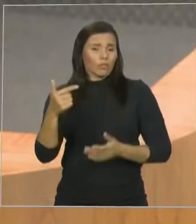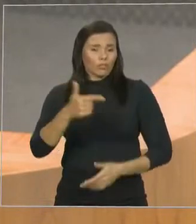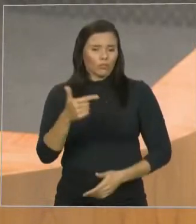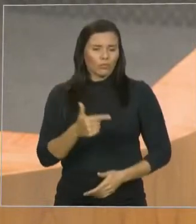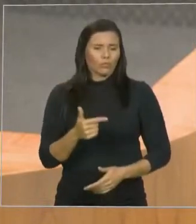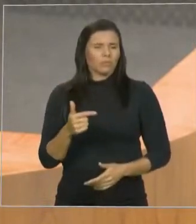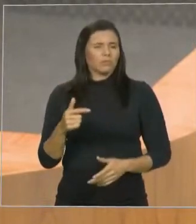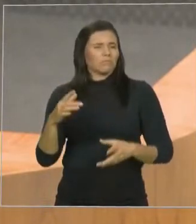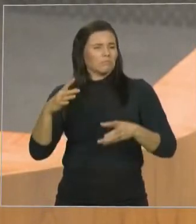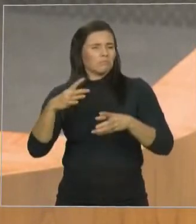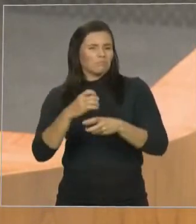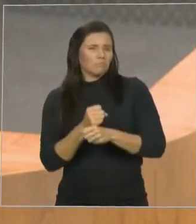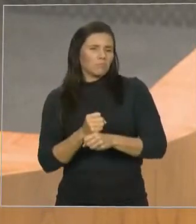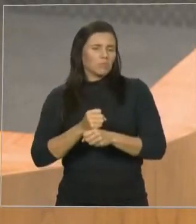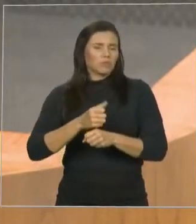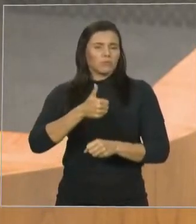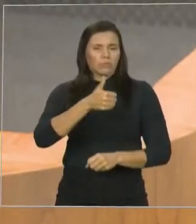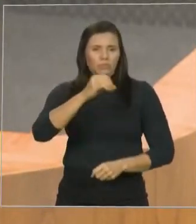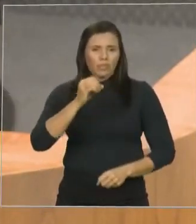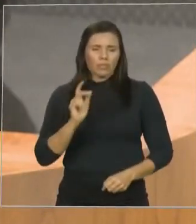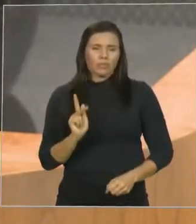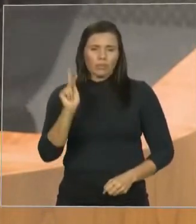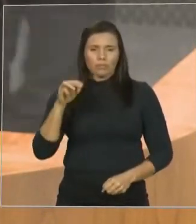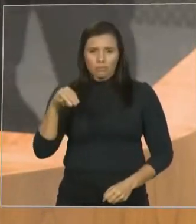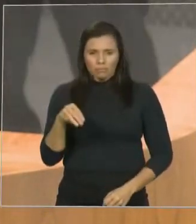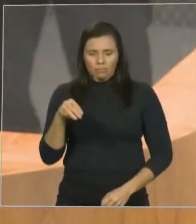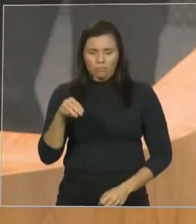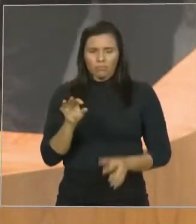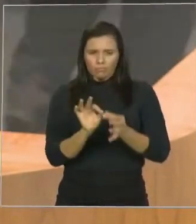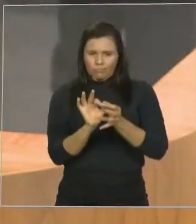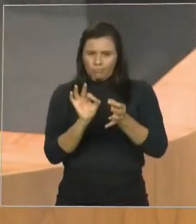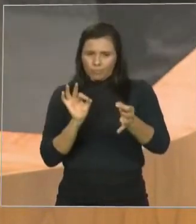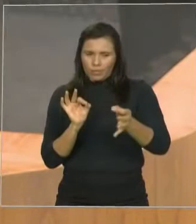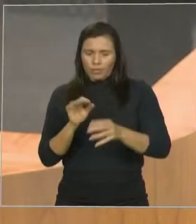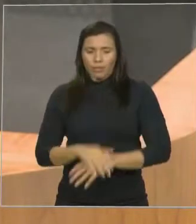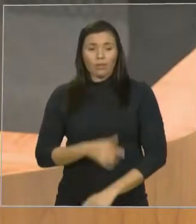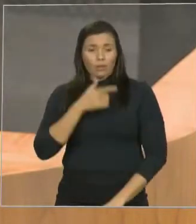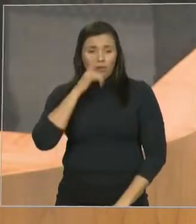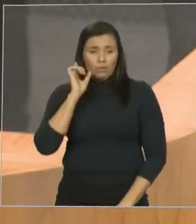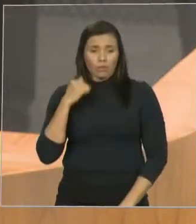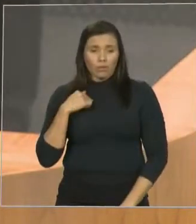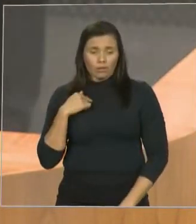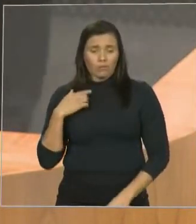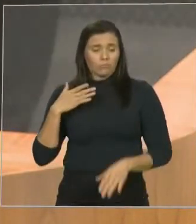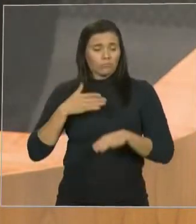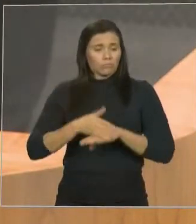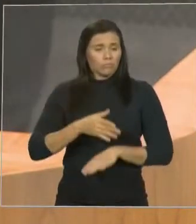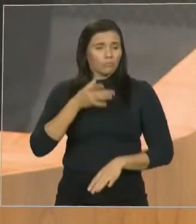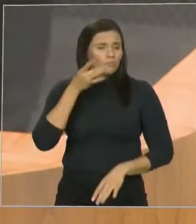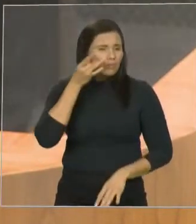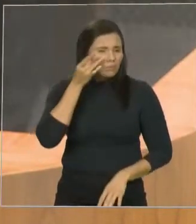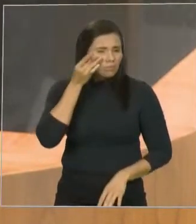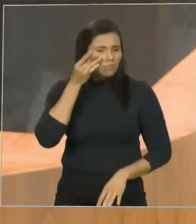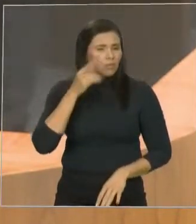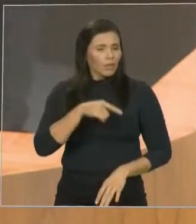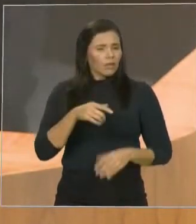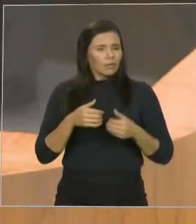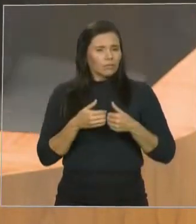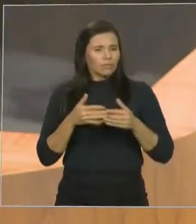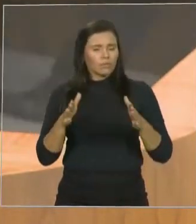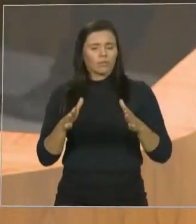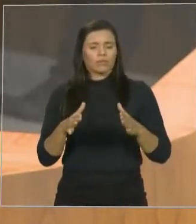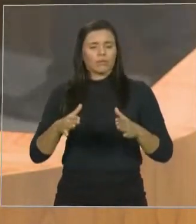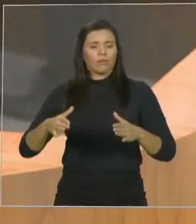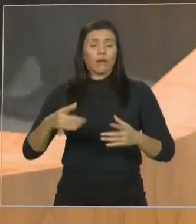à cidade de Santa Luzia, e ontem tivemos a oportunidade de acompanhar a inauguração de uma importante